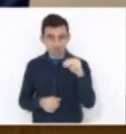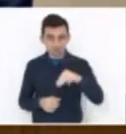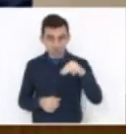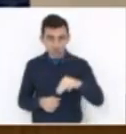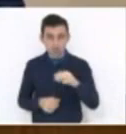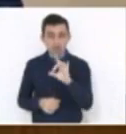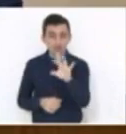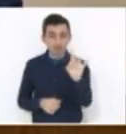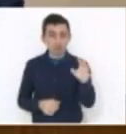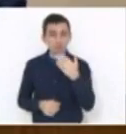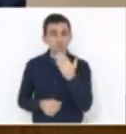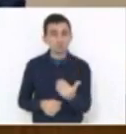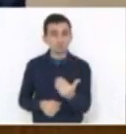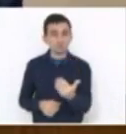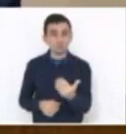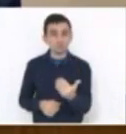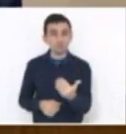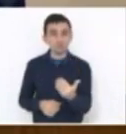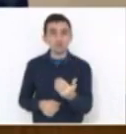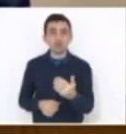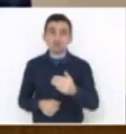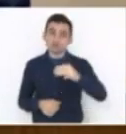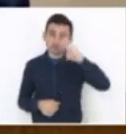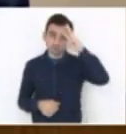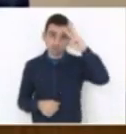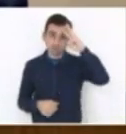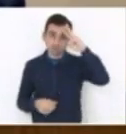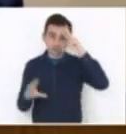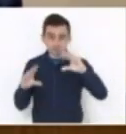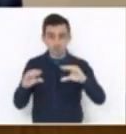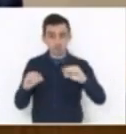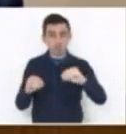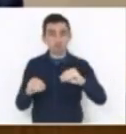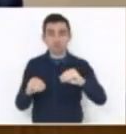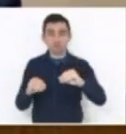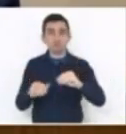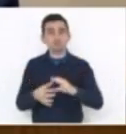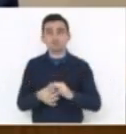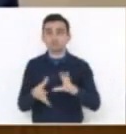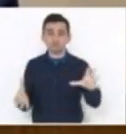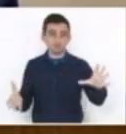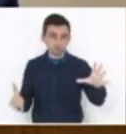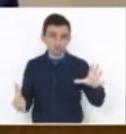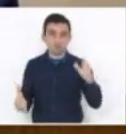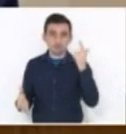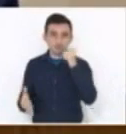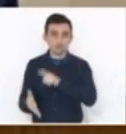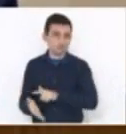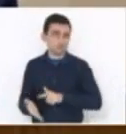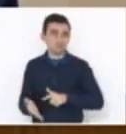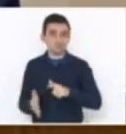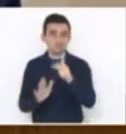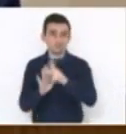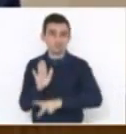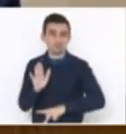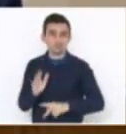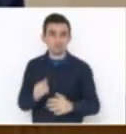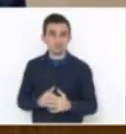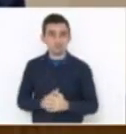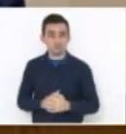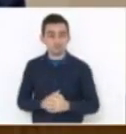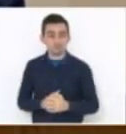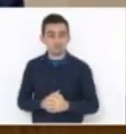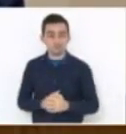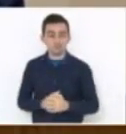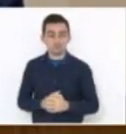requerimento, terça-feira, à meia-noite, nós vamos deliberar o projeto. Só lembrando que, assim que terminar, então, sequência, agora, com o